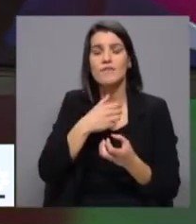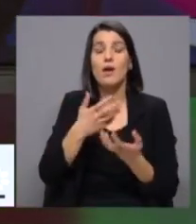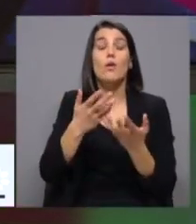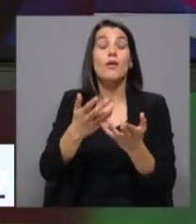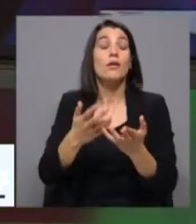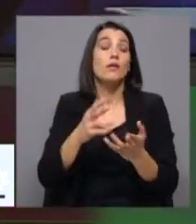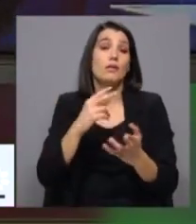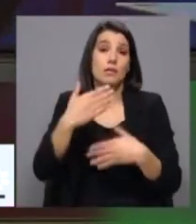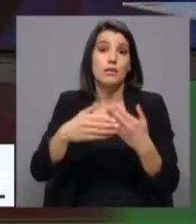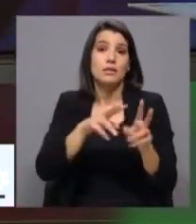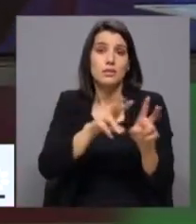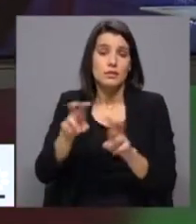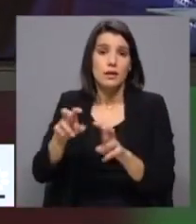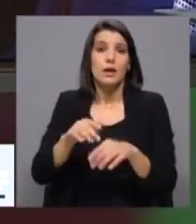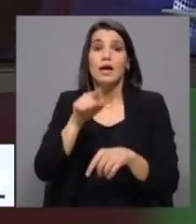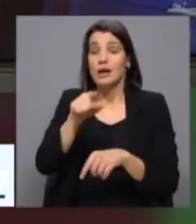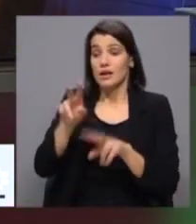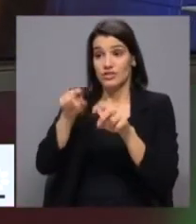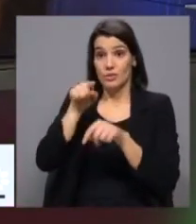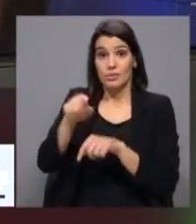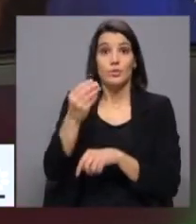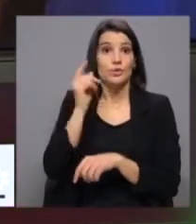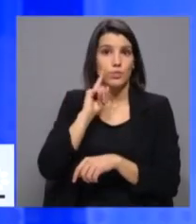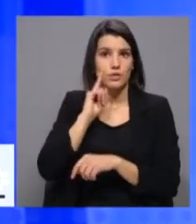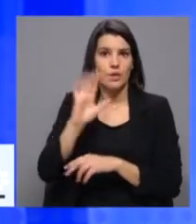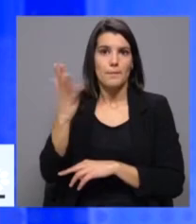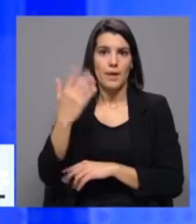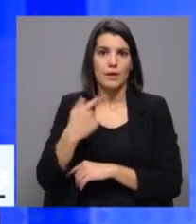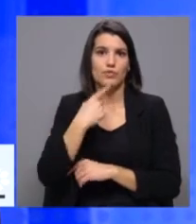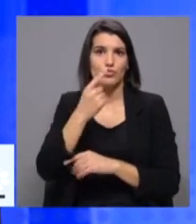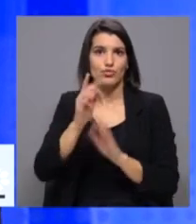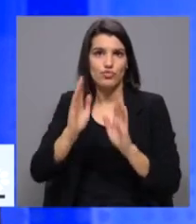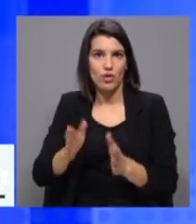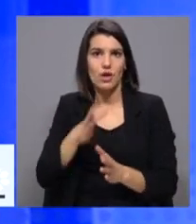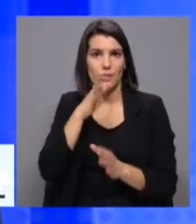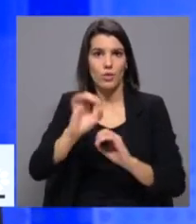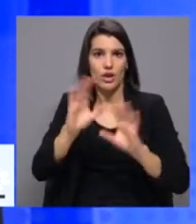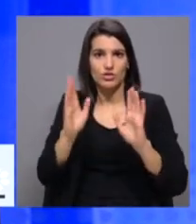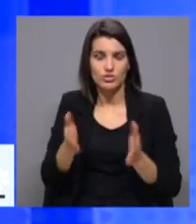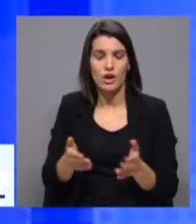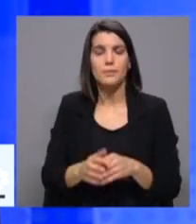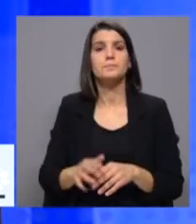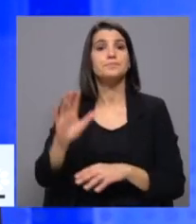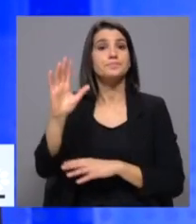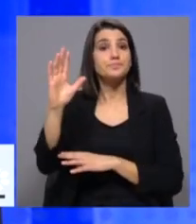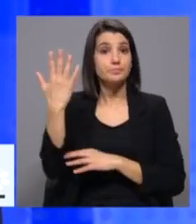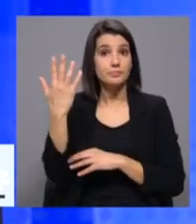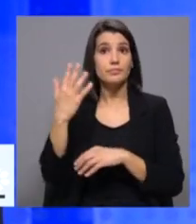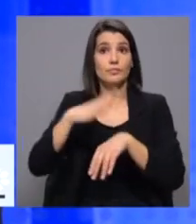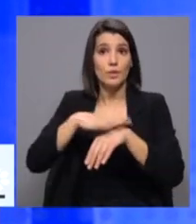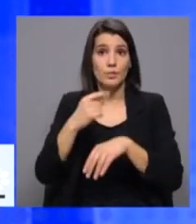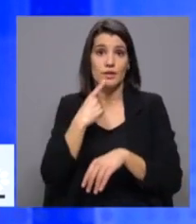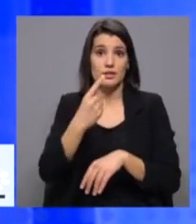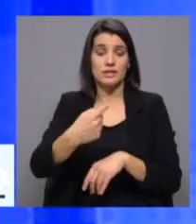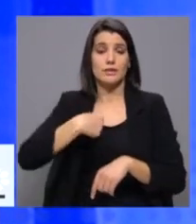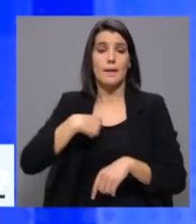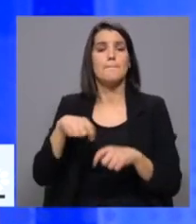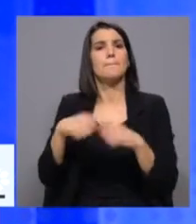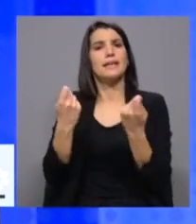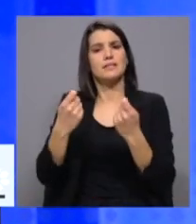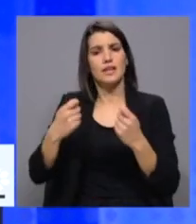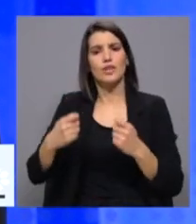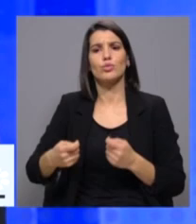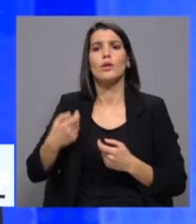Relativamente a essa questão, que é uma questão muito pertinente e que o PAN já veio esclarecer, o PAN, pelo facto de se assumir como um partido progressista,